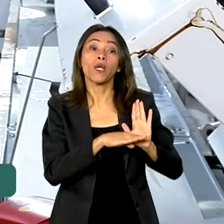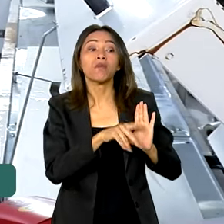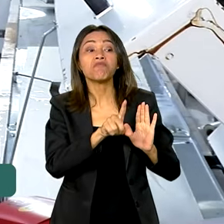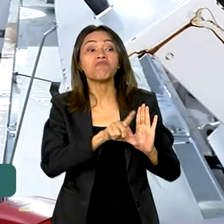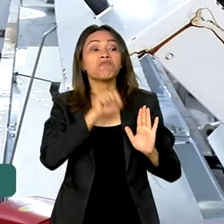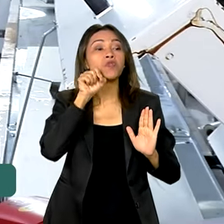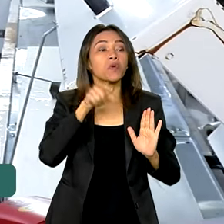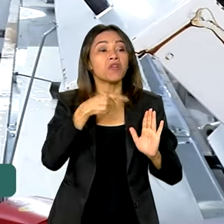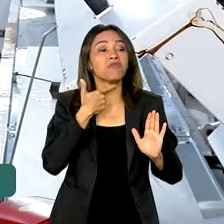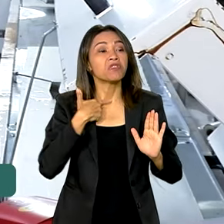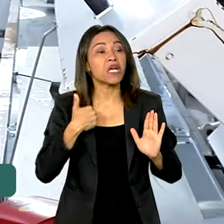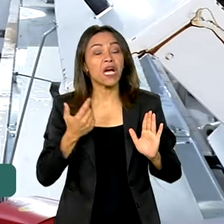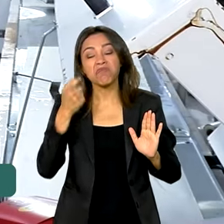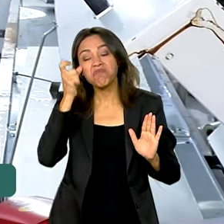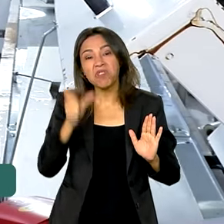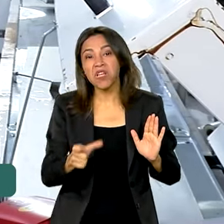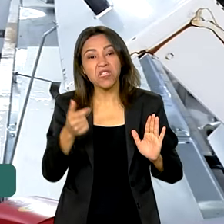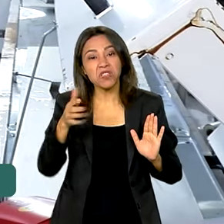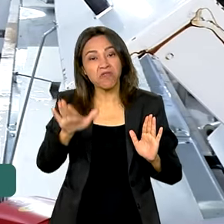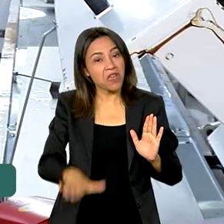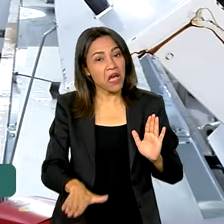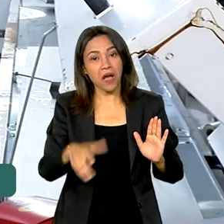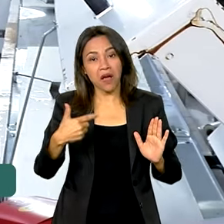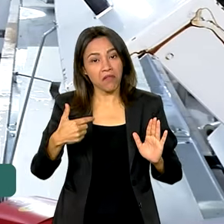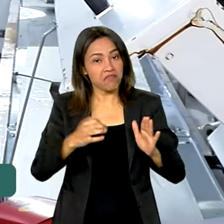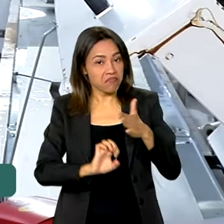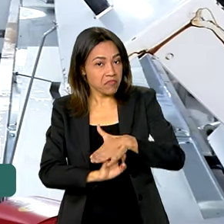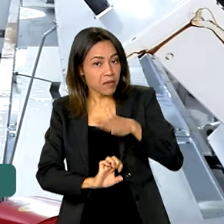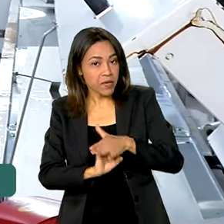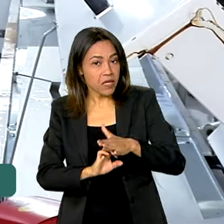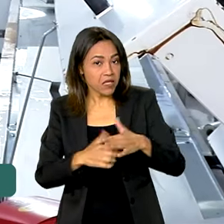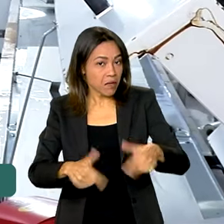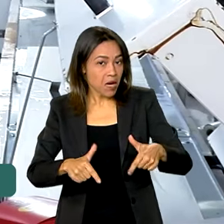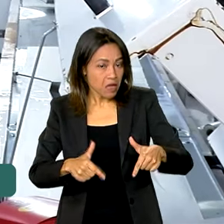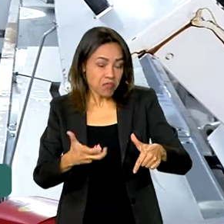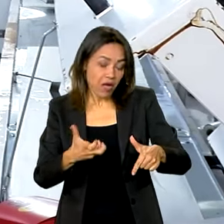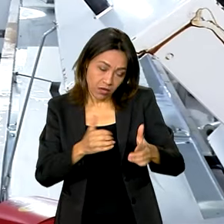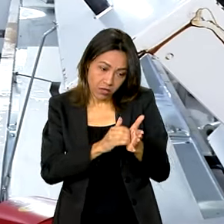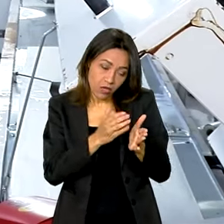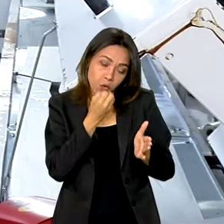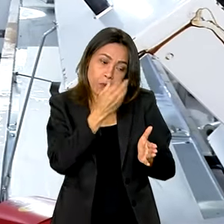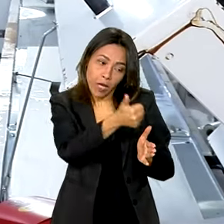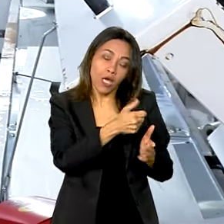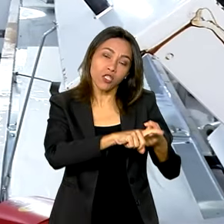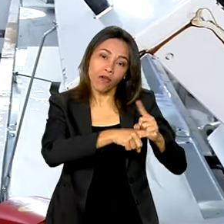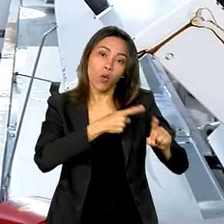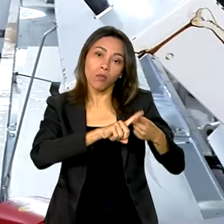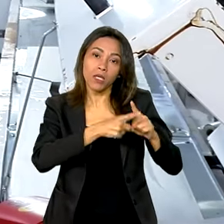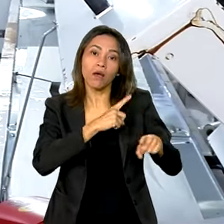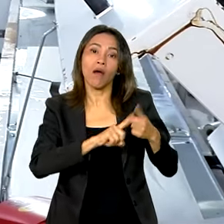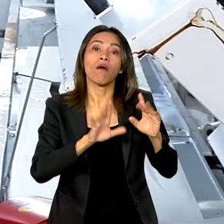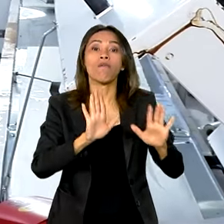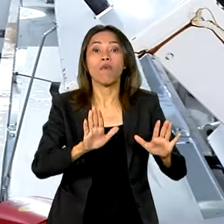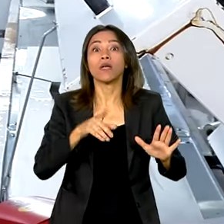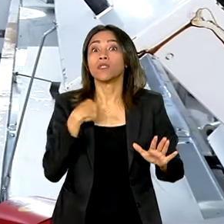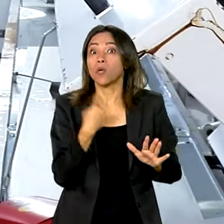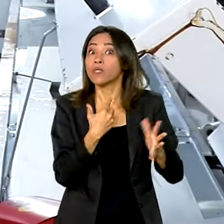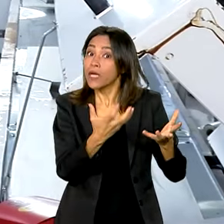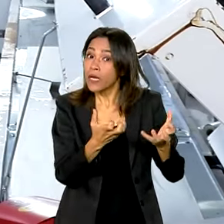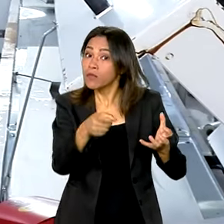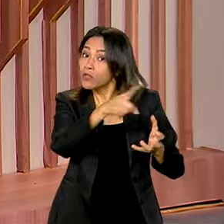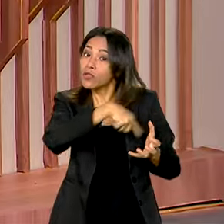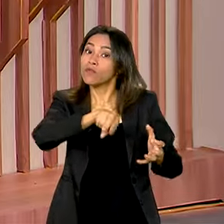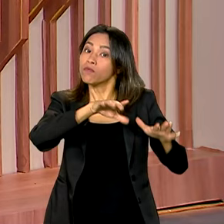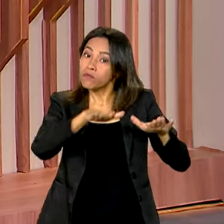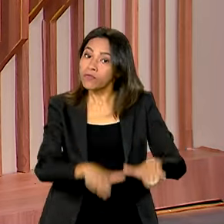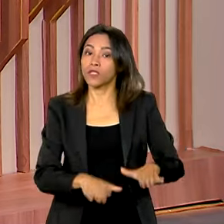que pessoas que não estão mais interessadas em ficar na empresa possam sair. Mas a nossa ideia é contar com todo mundo